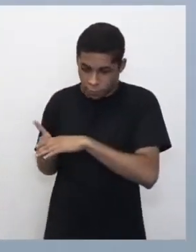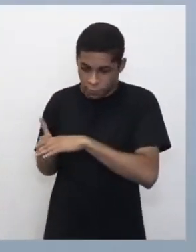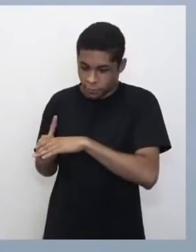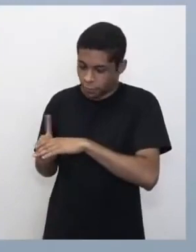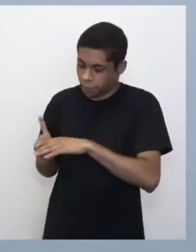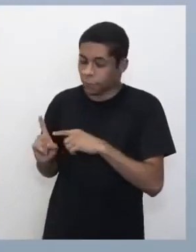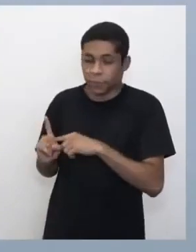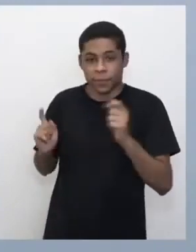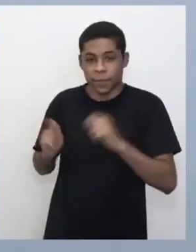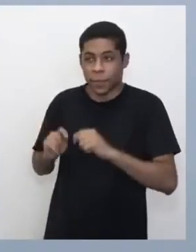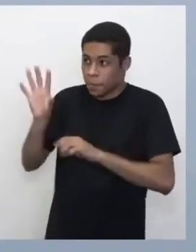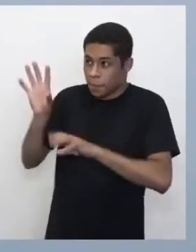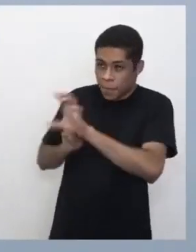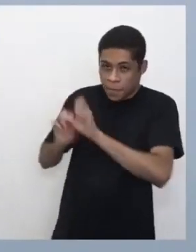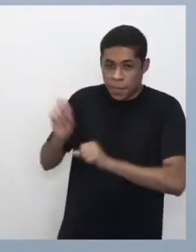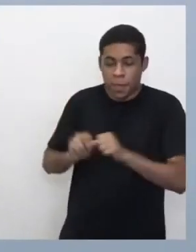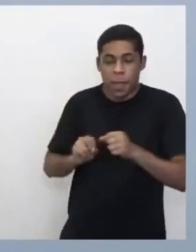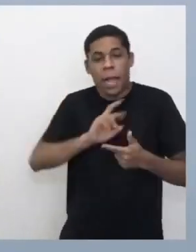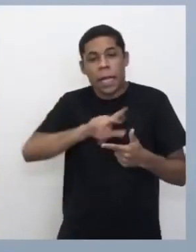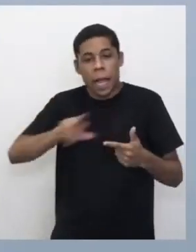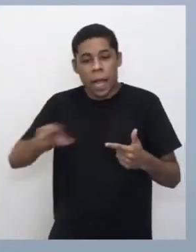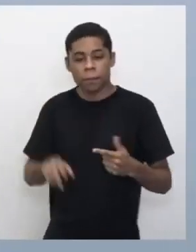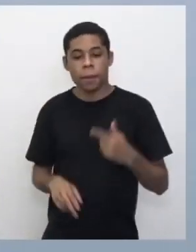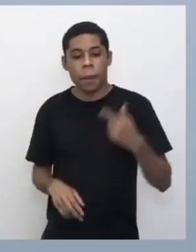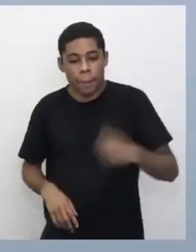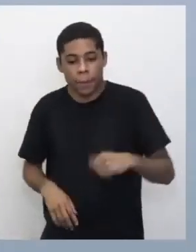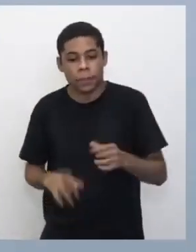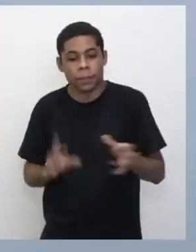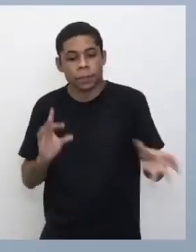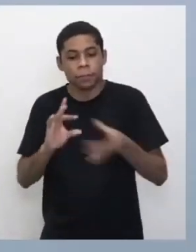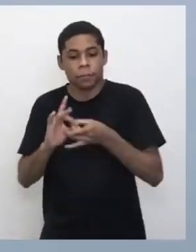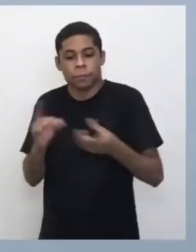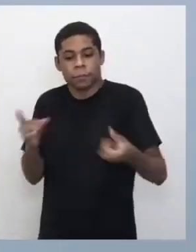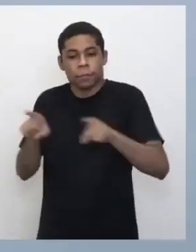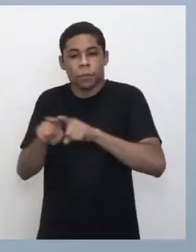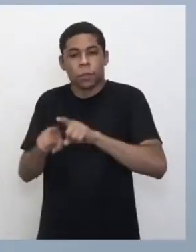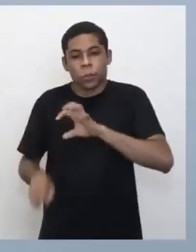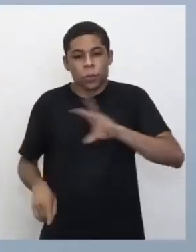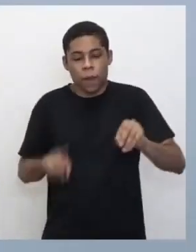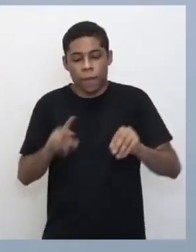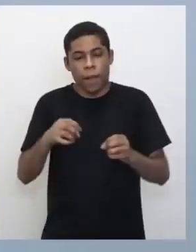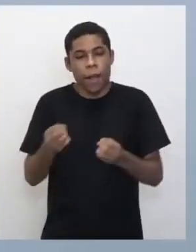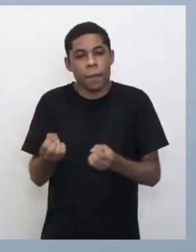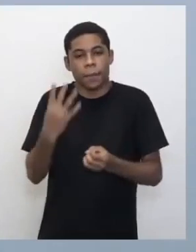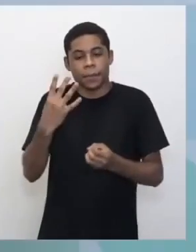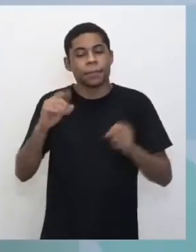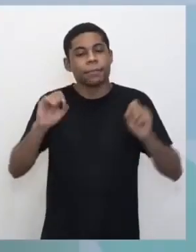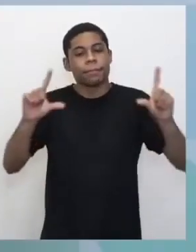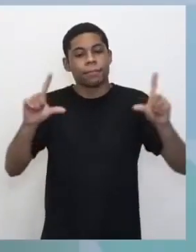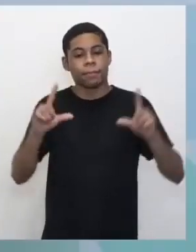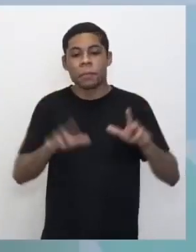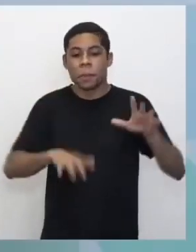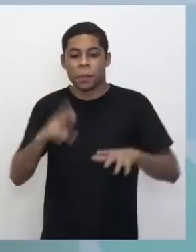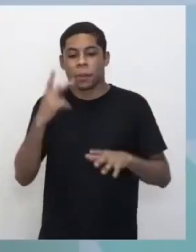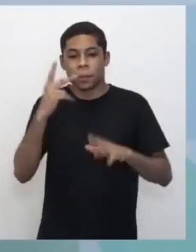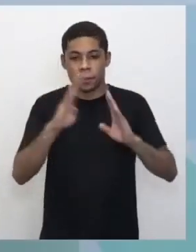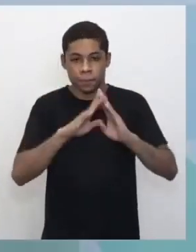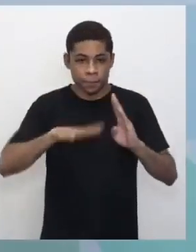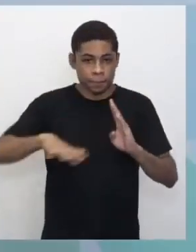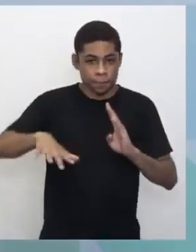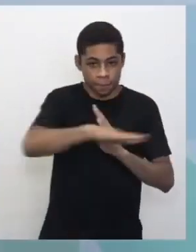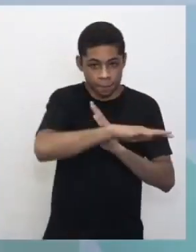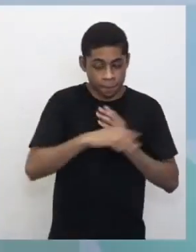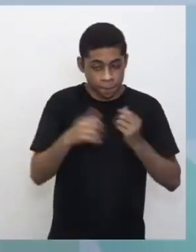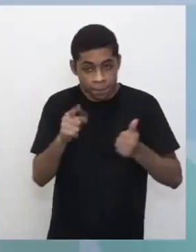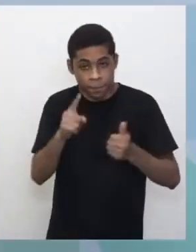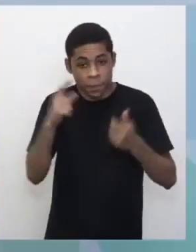o acesso a esses canais. Você vai fazer lá a sintonização e todos eles vão aparecer para você, dependendo da sua região. Então, belezinha? Então,